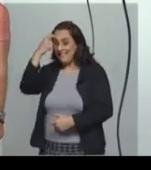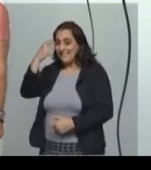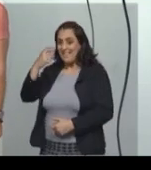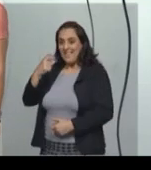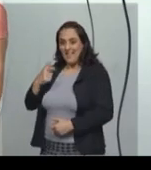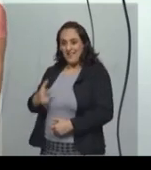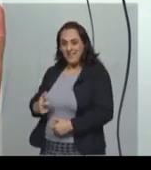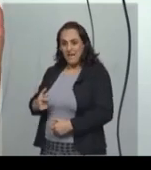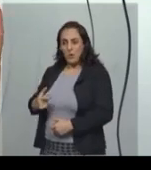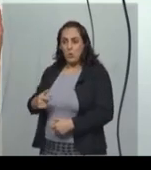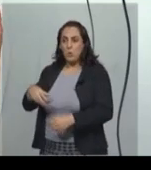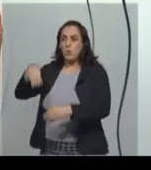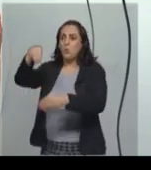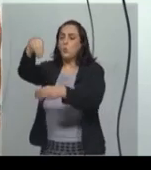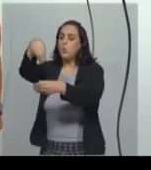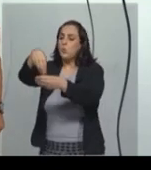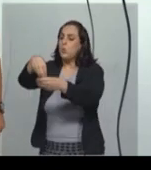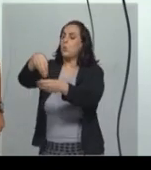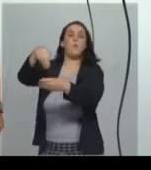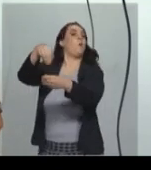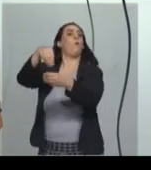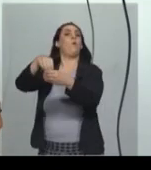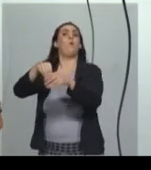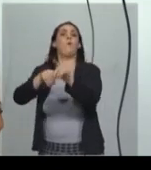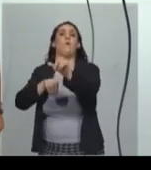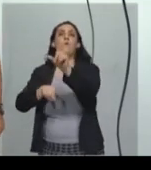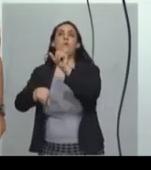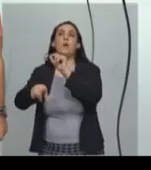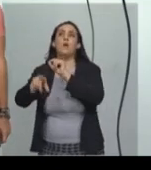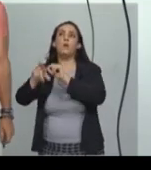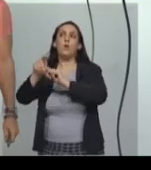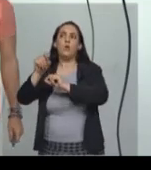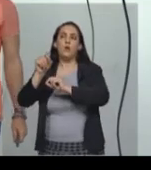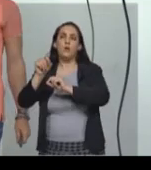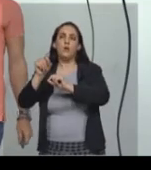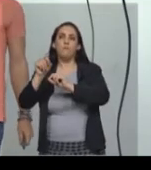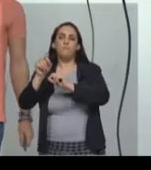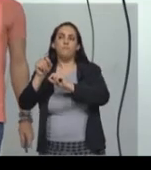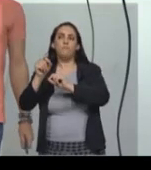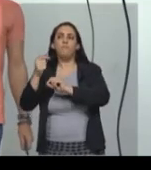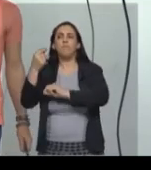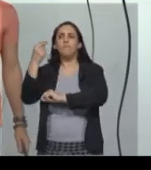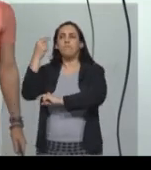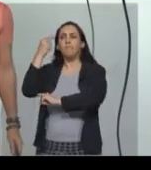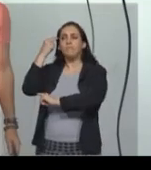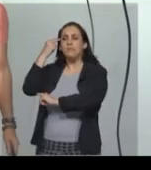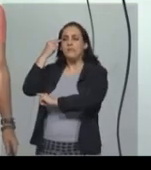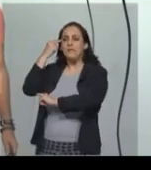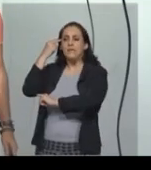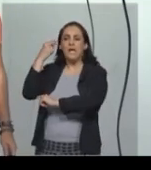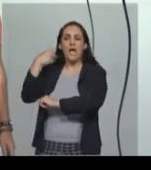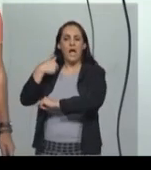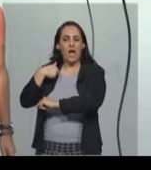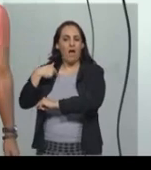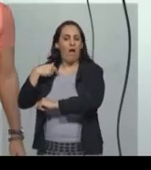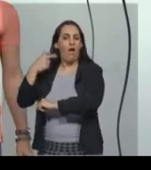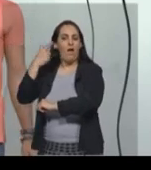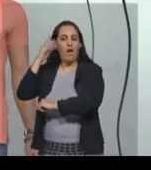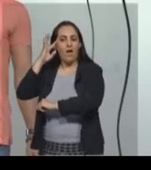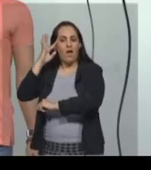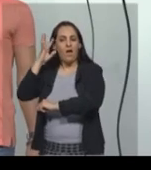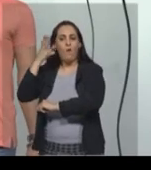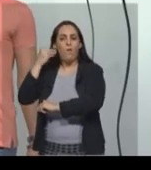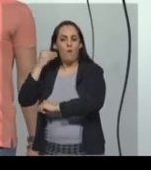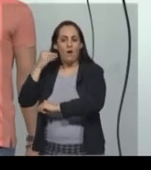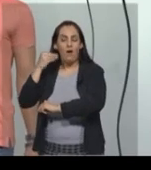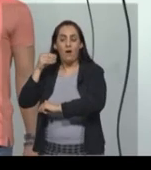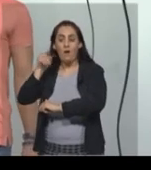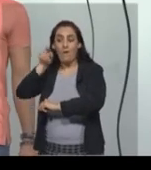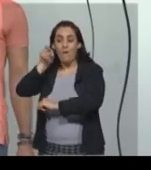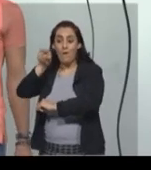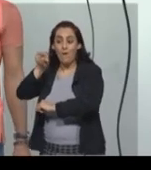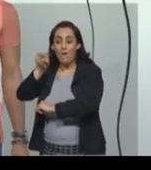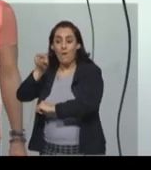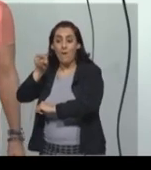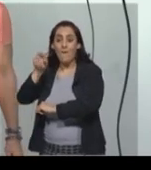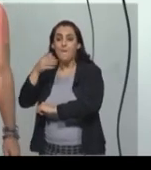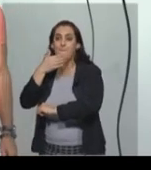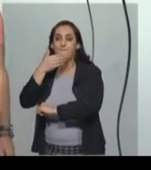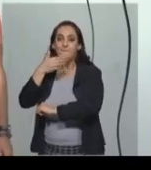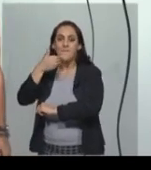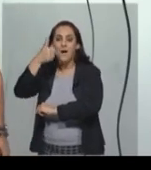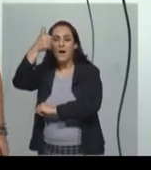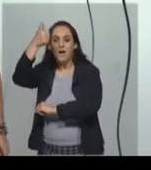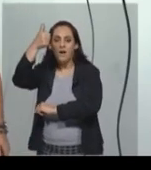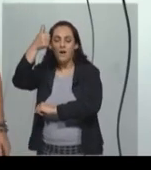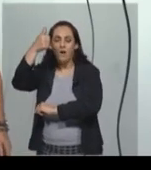vai, então, escolher entre os candidatos à prefeitura, aquele que melhor lhe convier e um candidato a